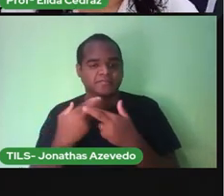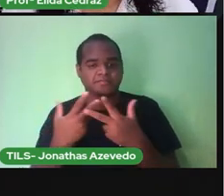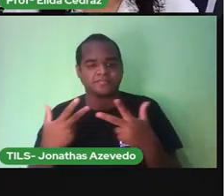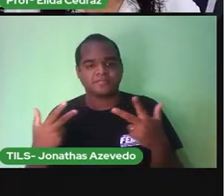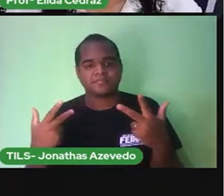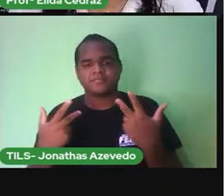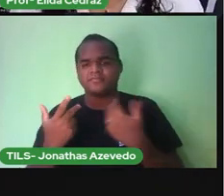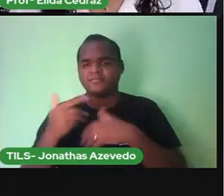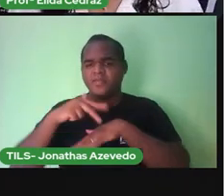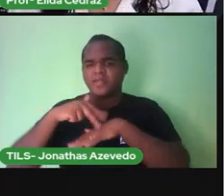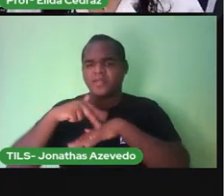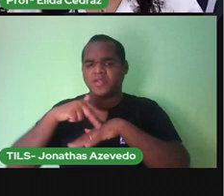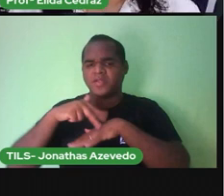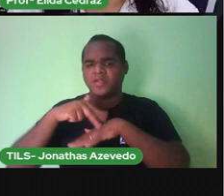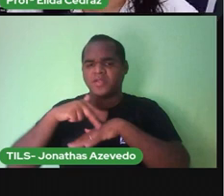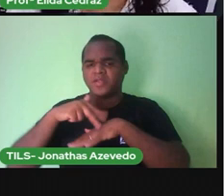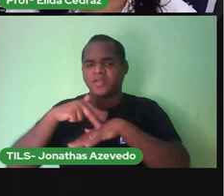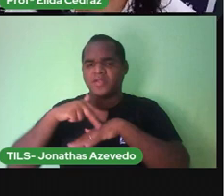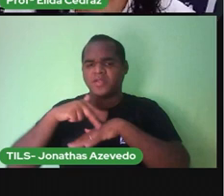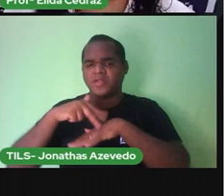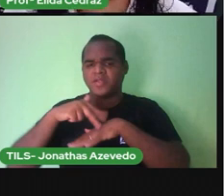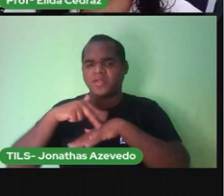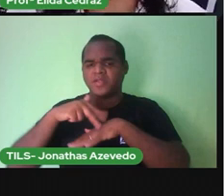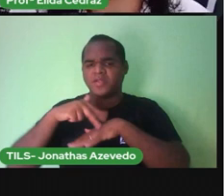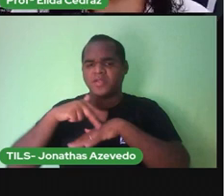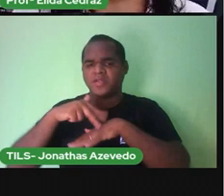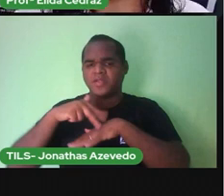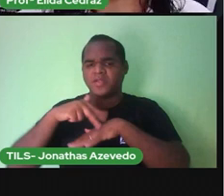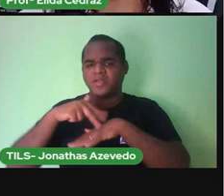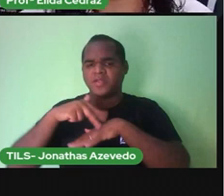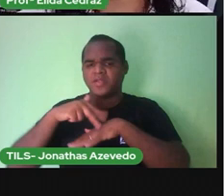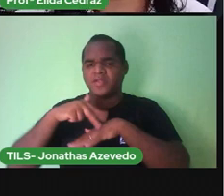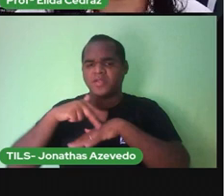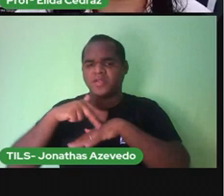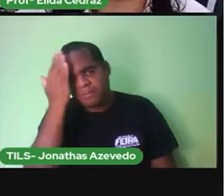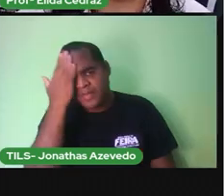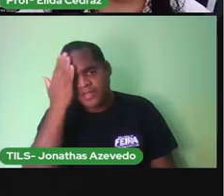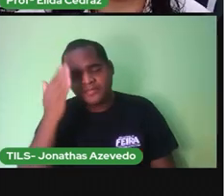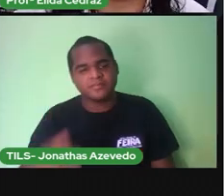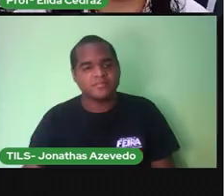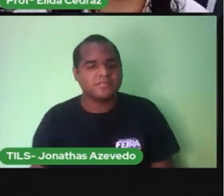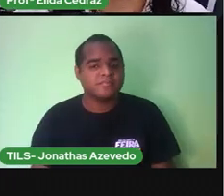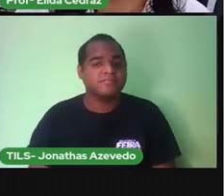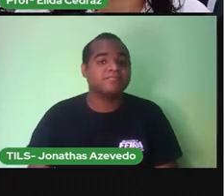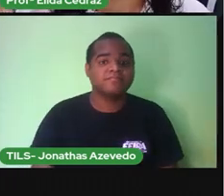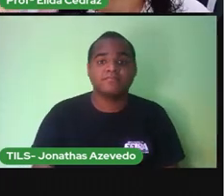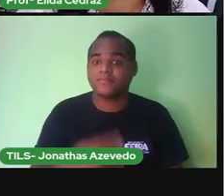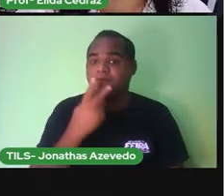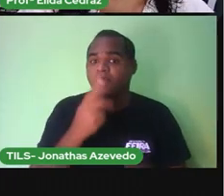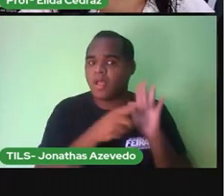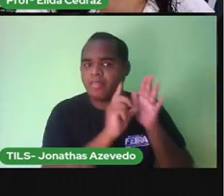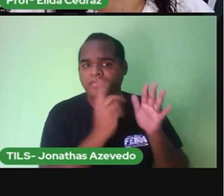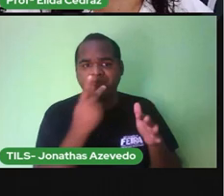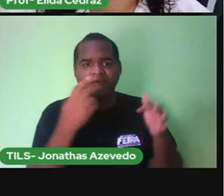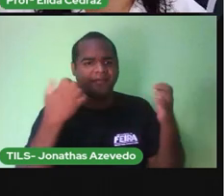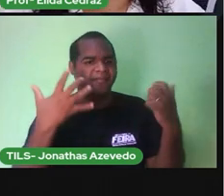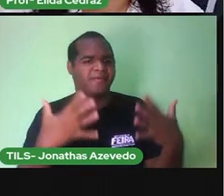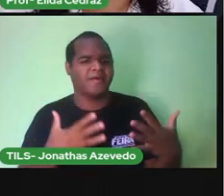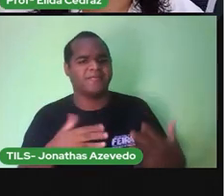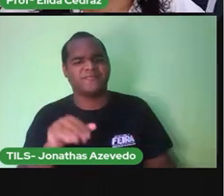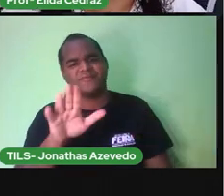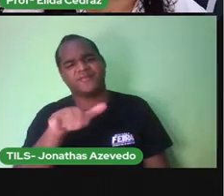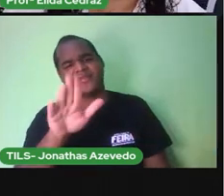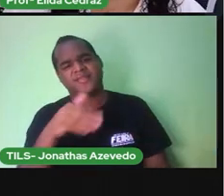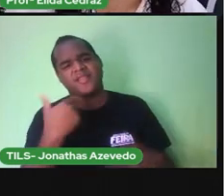Ah, já sei, disse o jacaré. E antes de o mede palmo acabar de falar, vocês vão trabalhar no